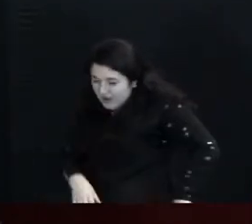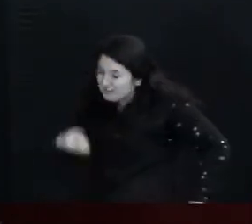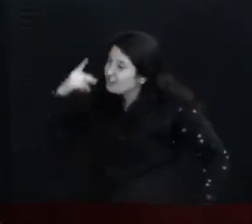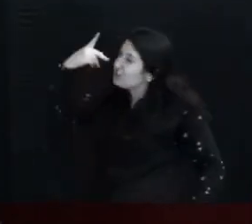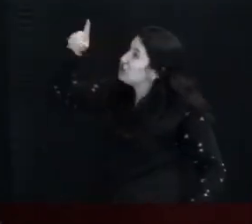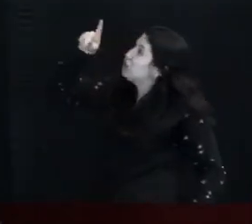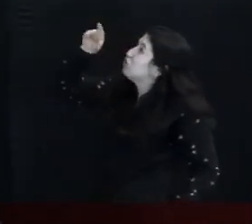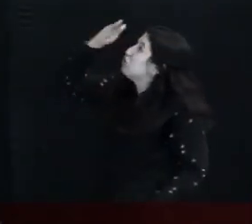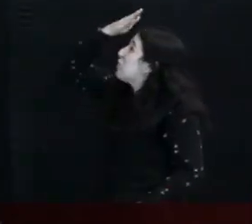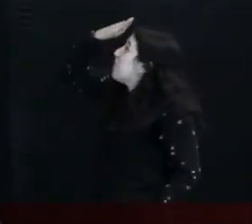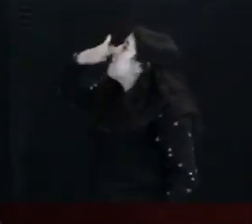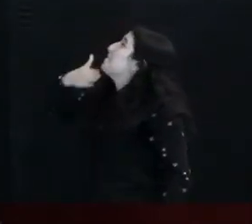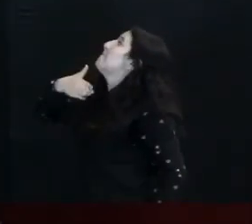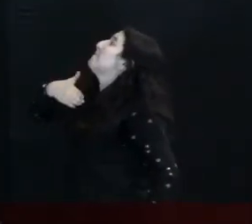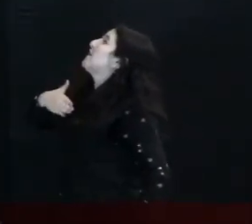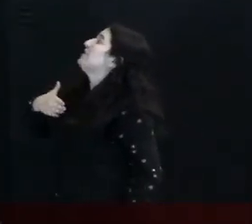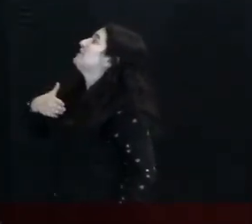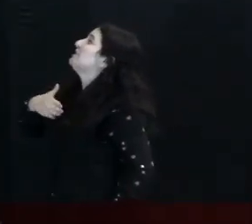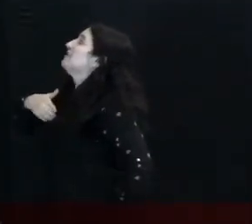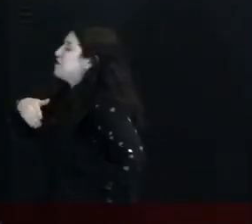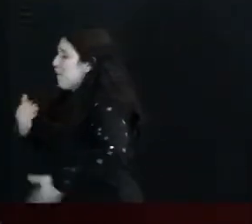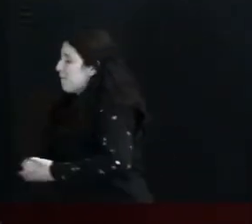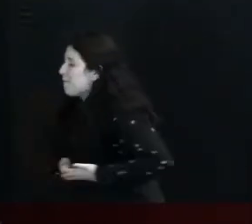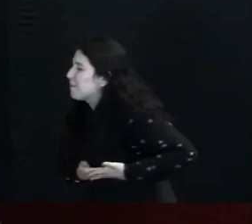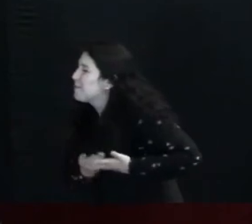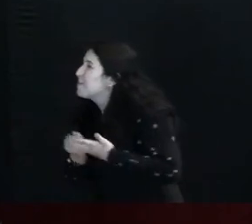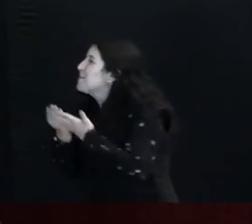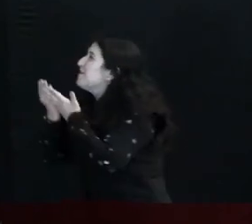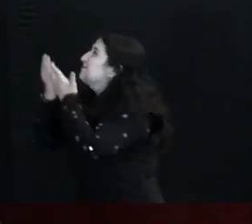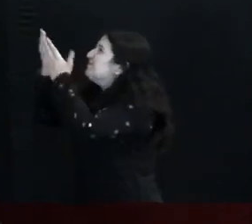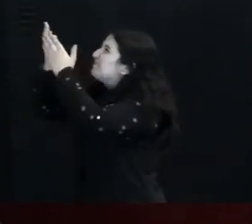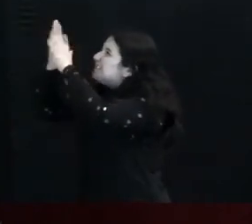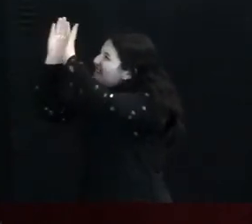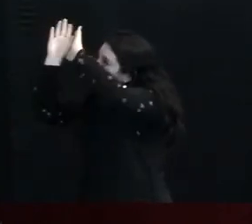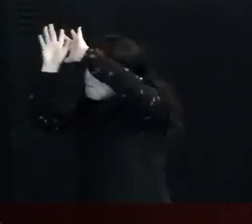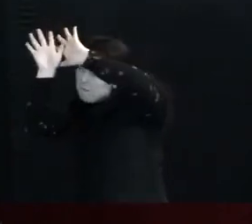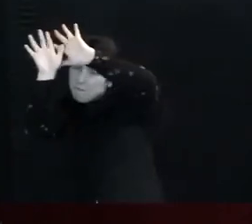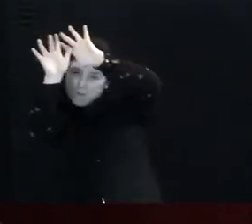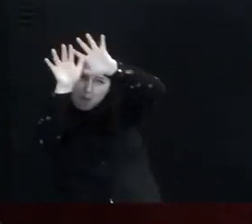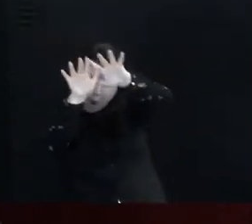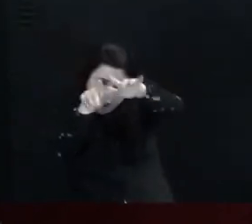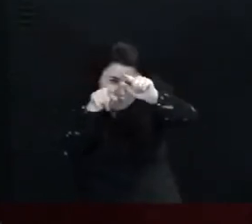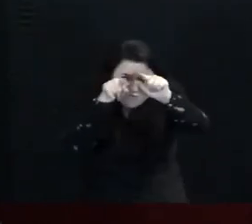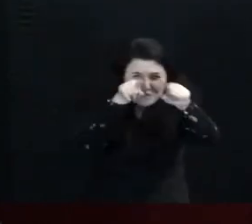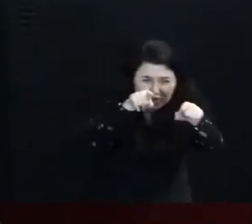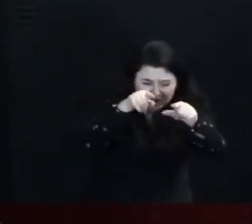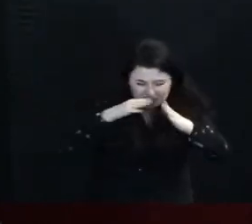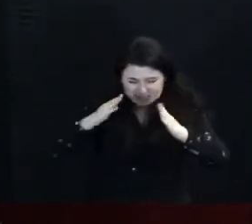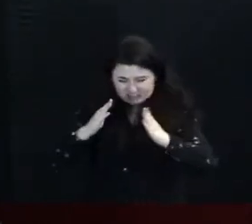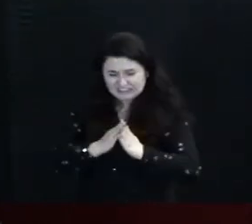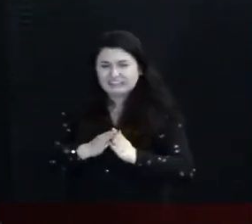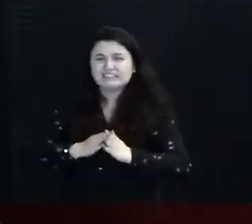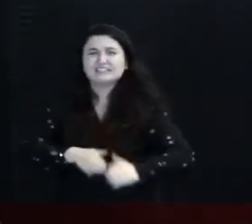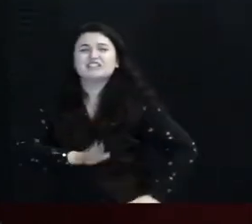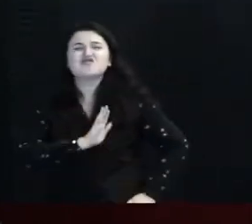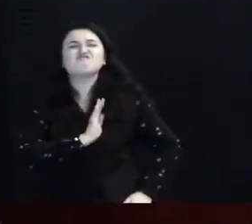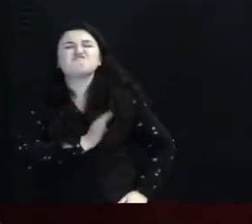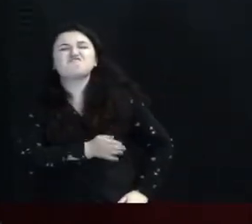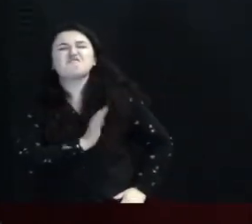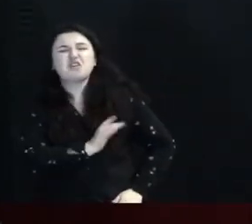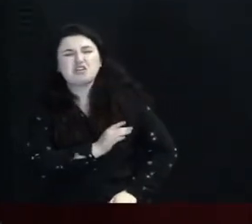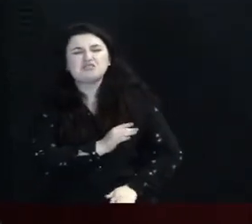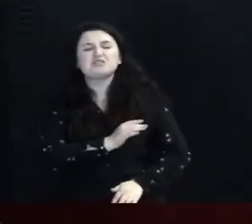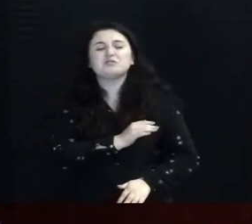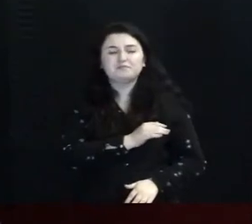presença Recebe Senhor Derrama Sobre cada casa Sobre cada lá Sobre cada coração Ó Deus